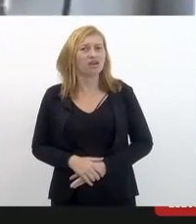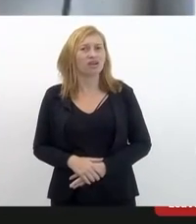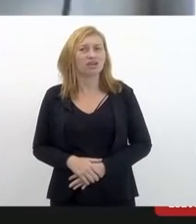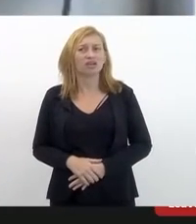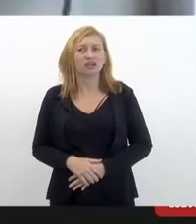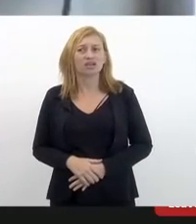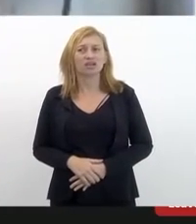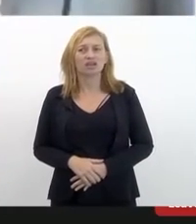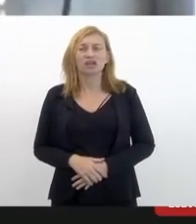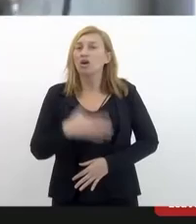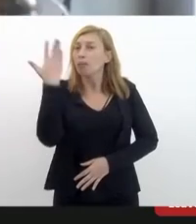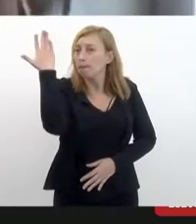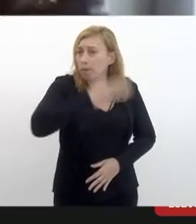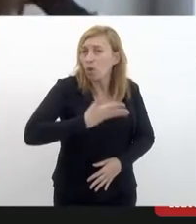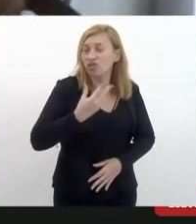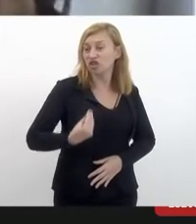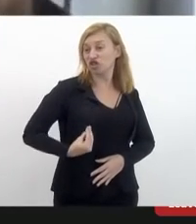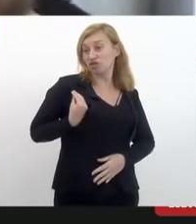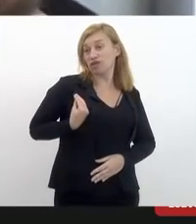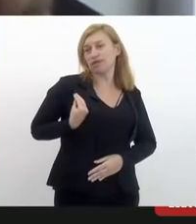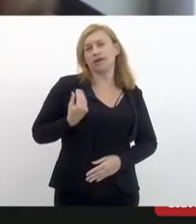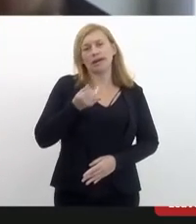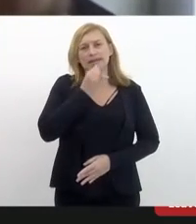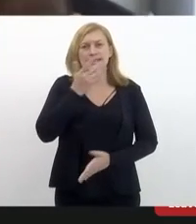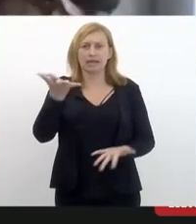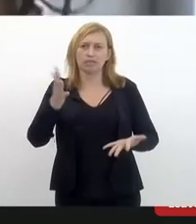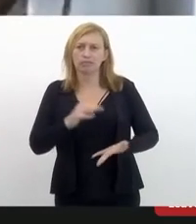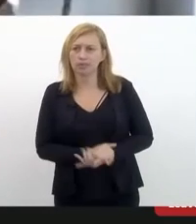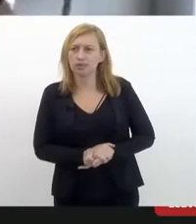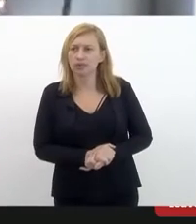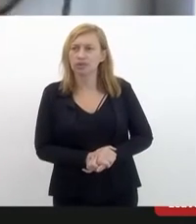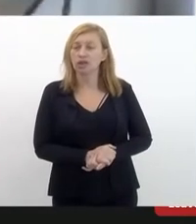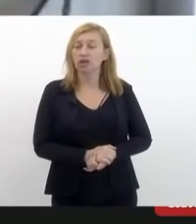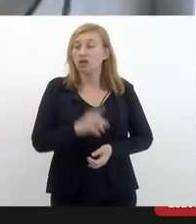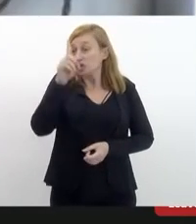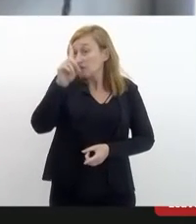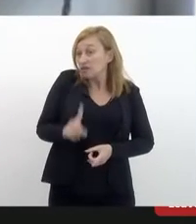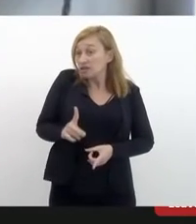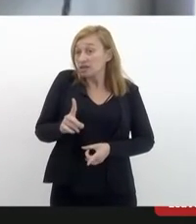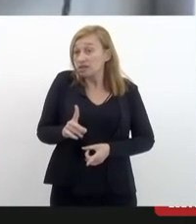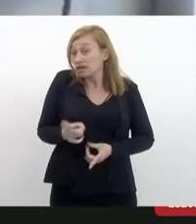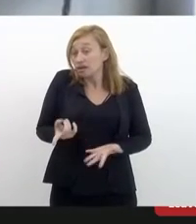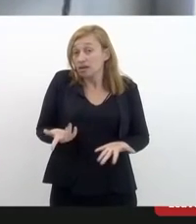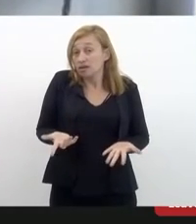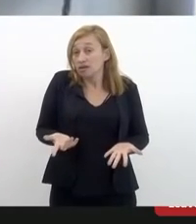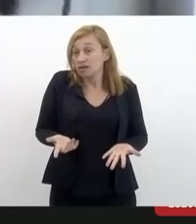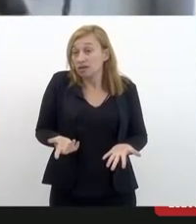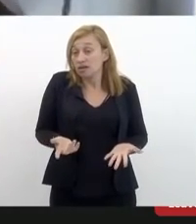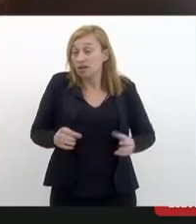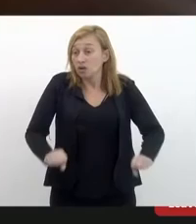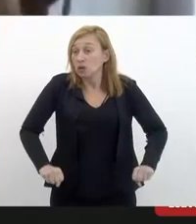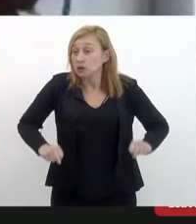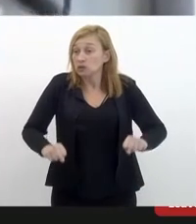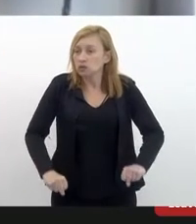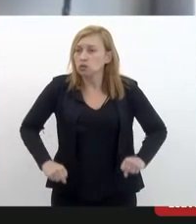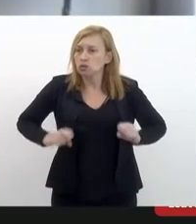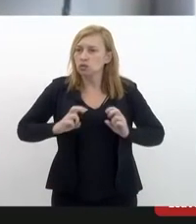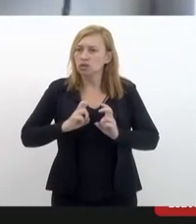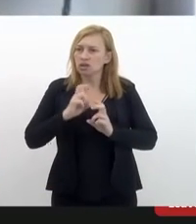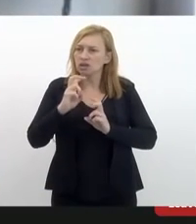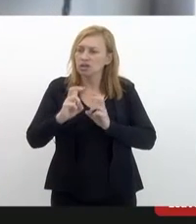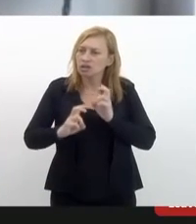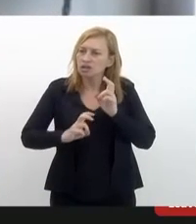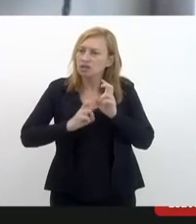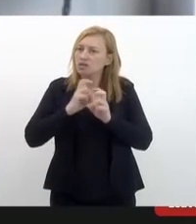agora, prova de vida, por exemplo. Então, o deficiente, às vezes, são pessoas cadeiras de roda altamente